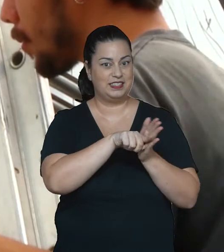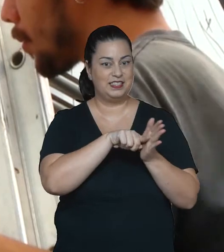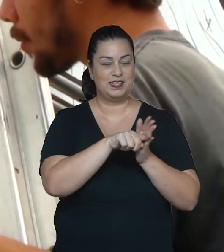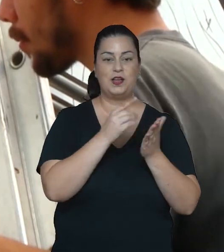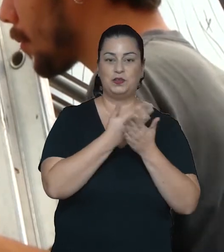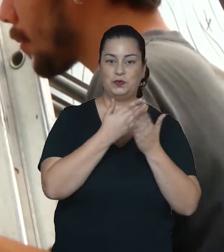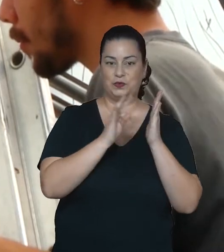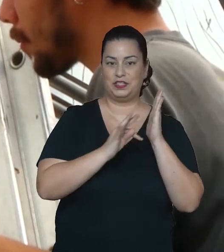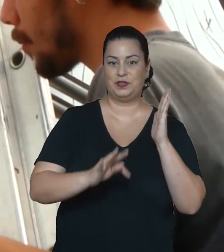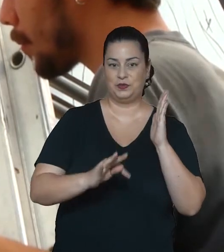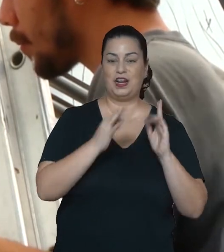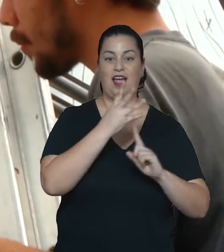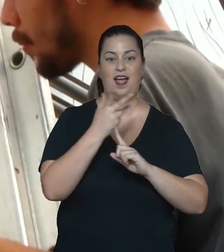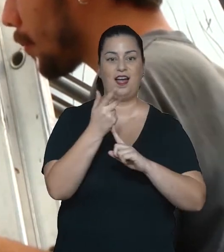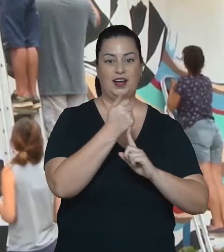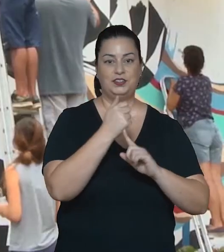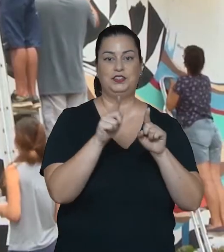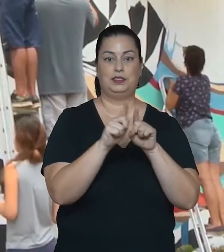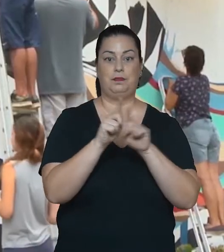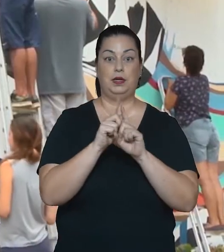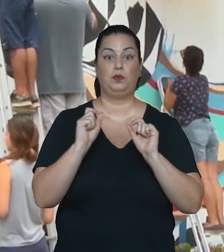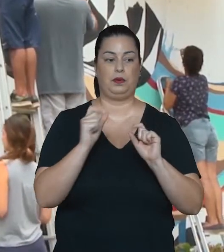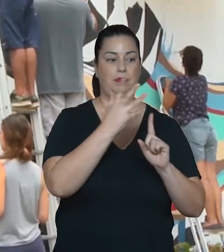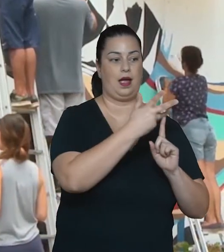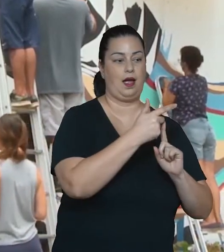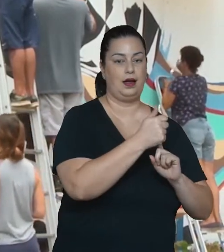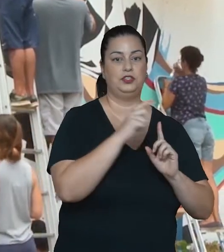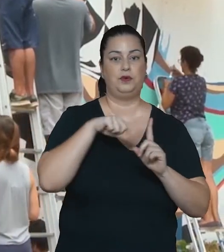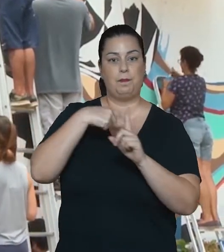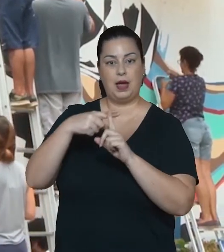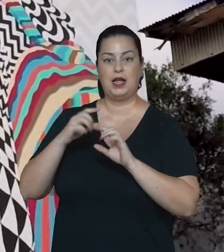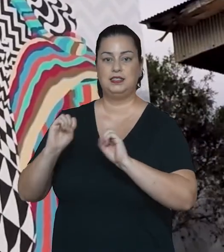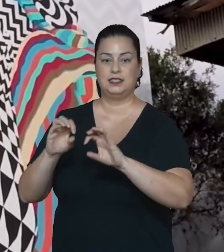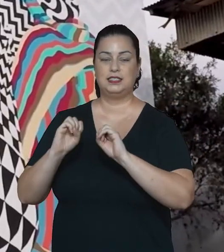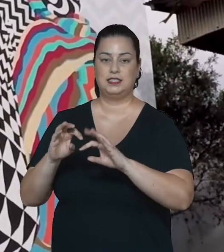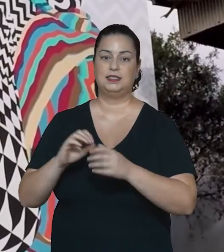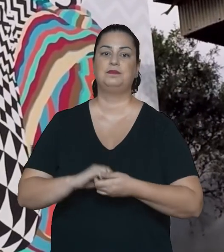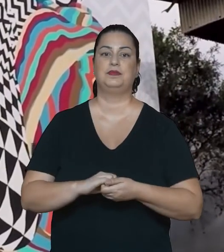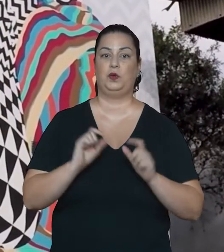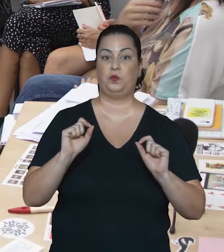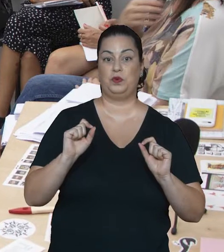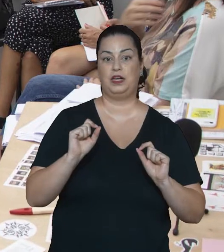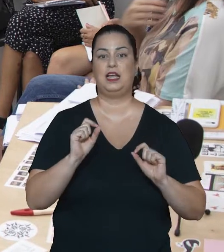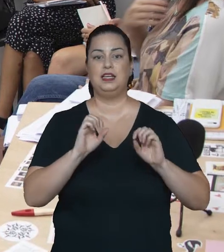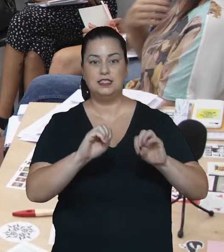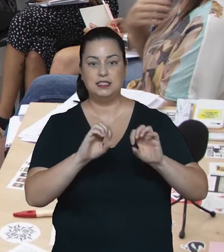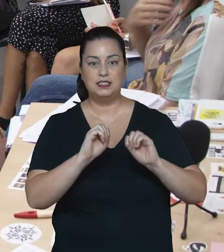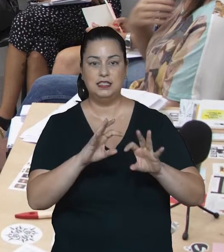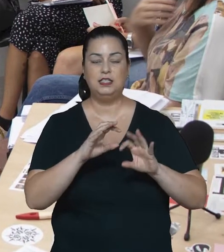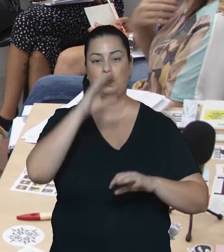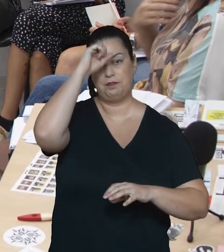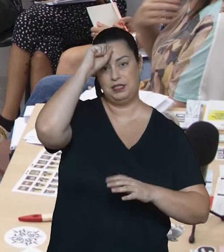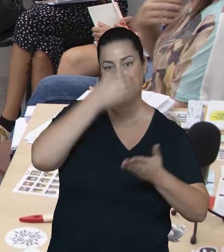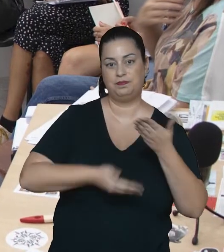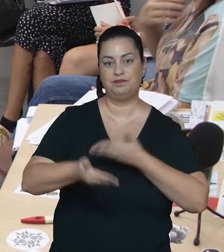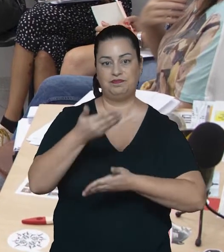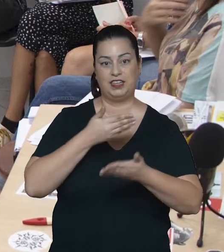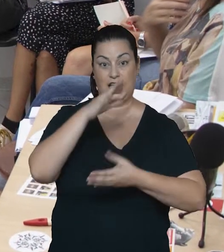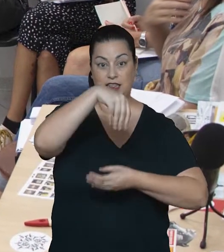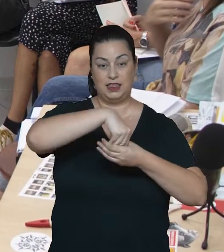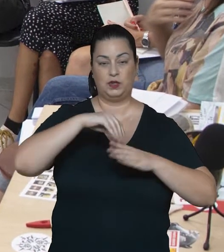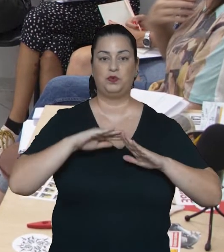teóricos e práticos em arte e arte-educação, envolvendo ensino, aprendizagem e experiências